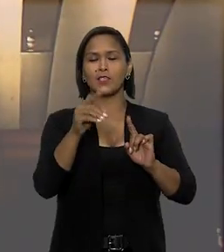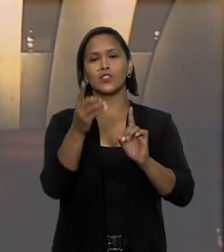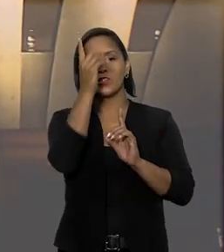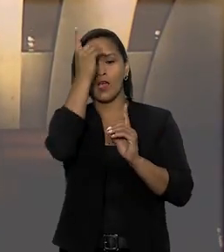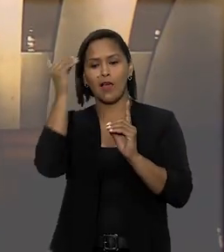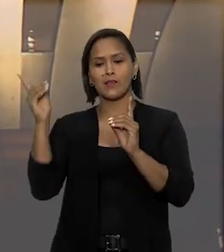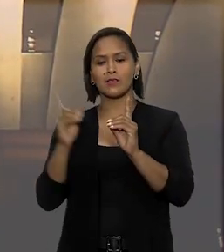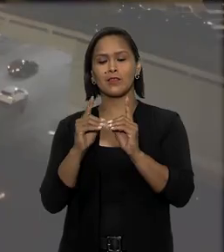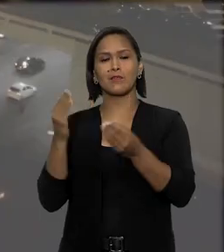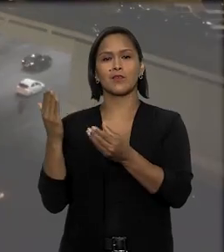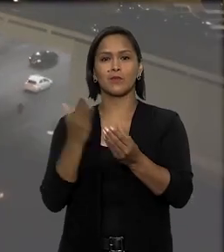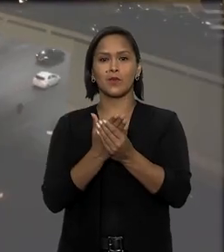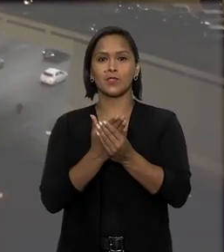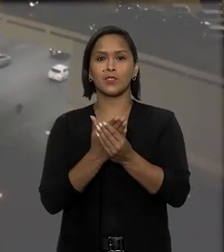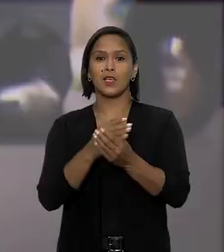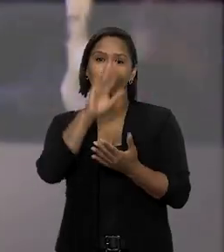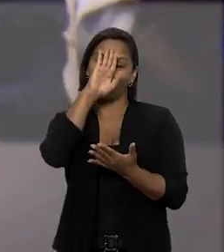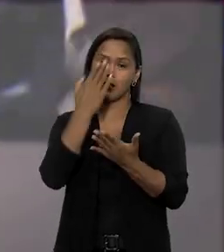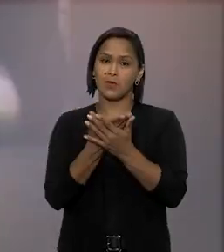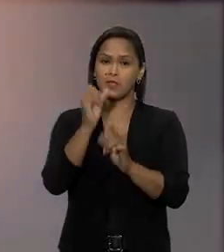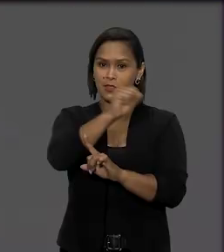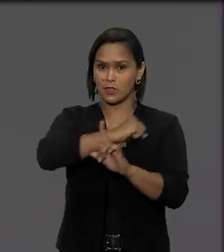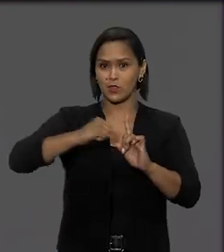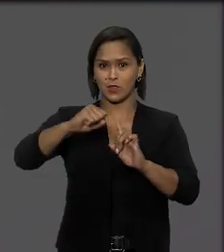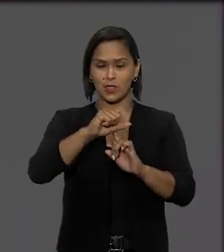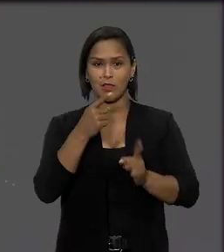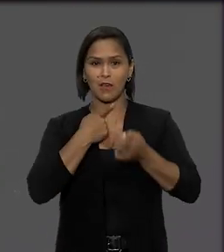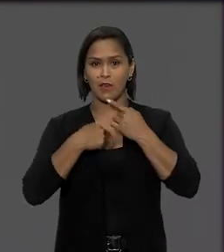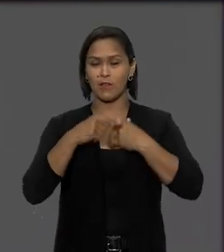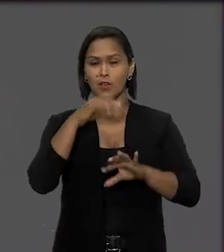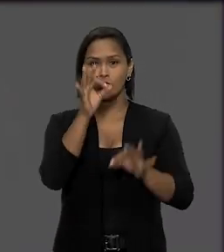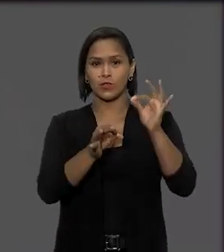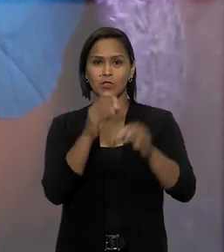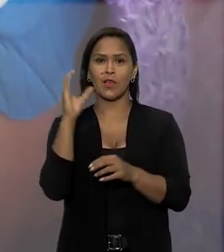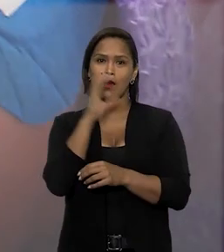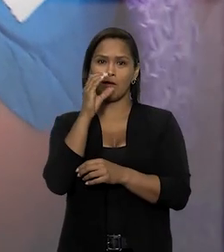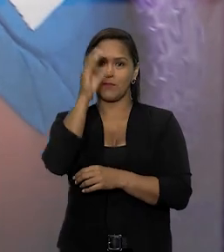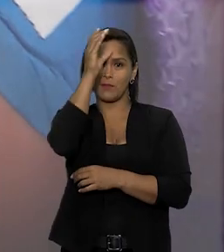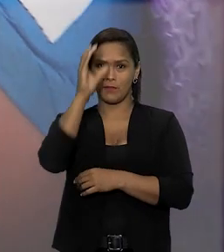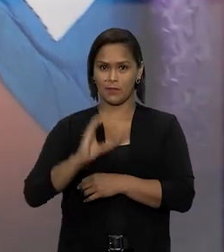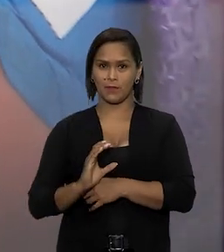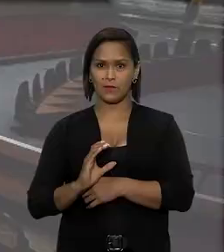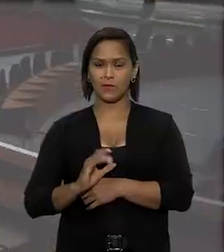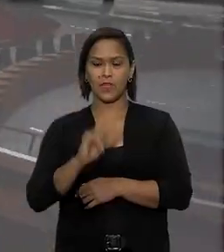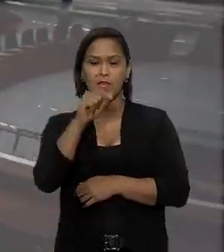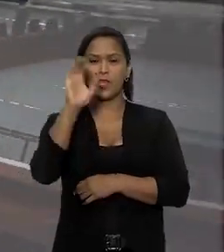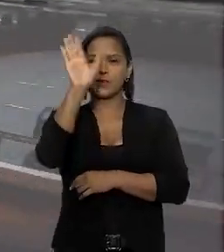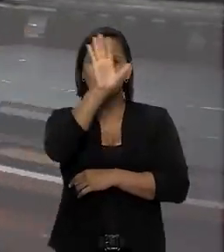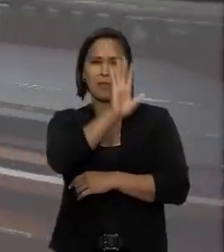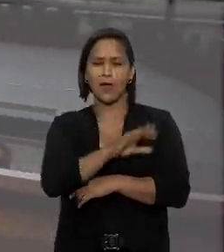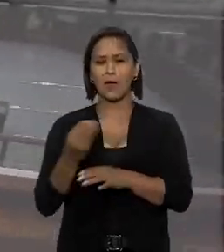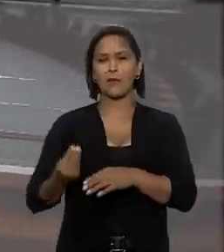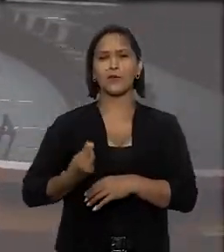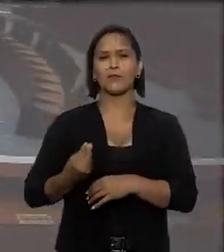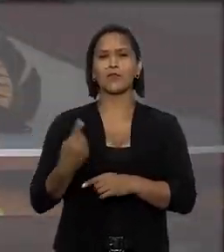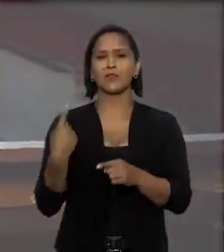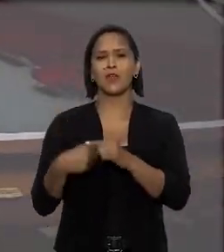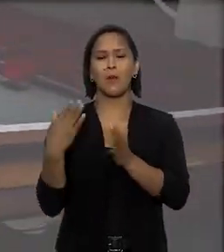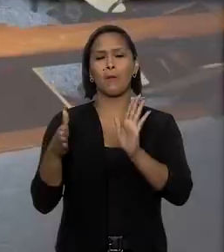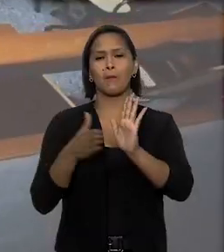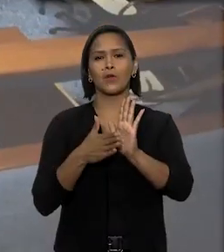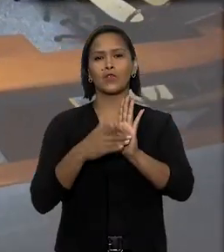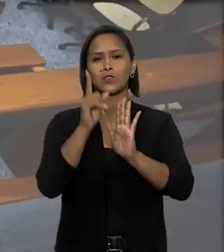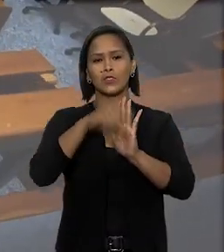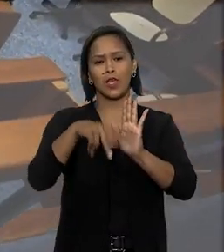atendimento às demandas e expectativas da sociedade por uma justiça ágil e cidadã. Esse mapa ganha vida por meio de